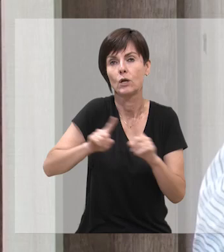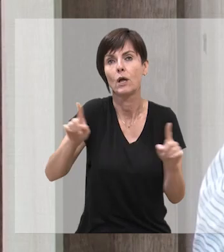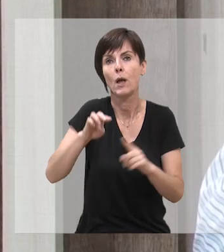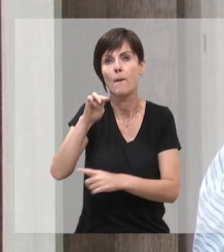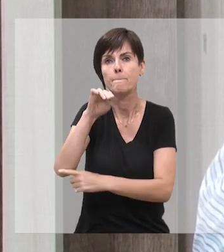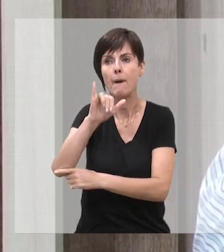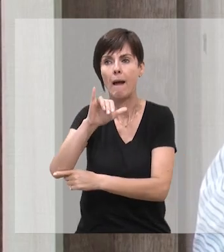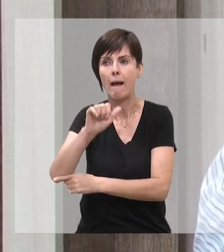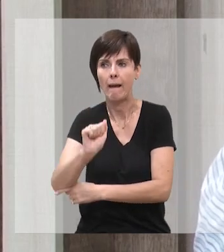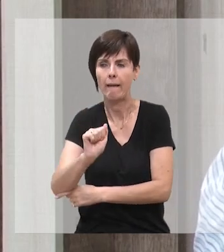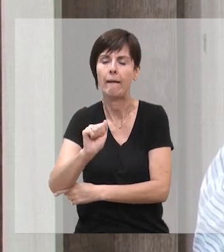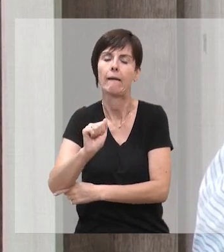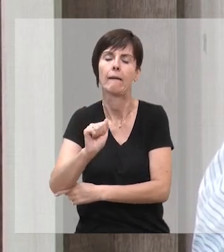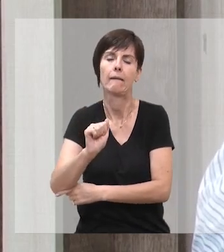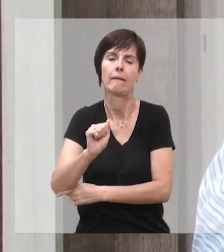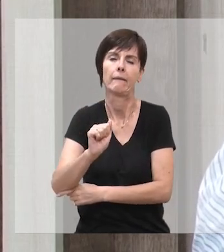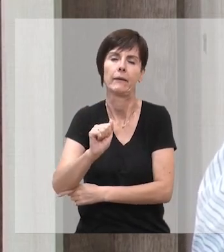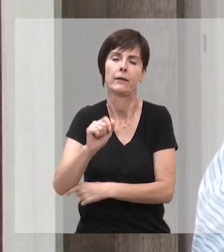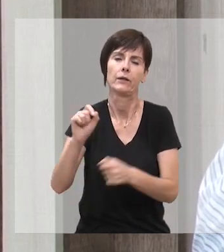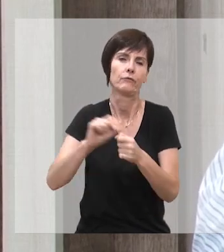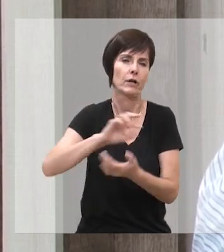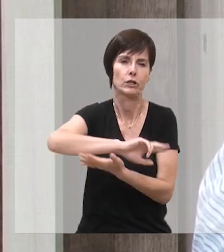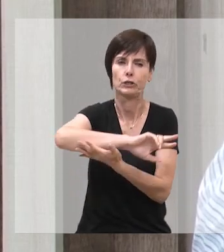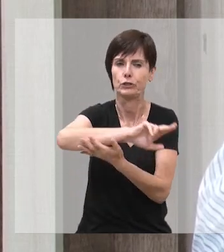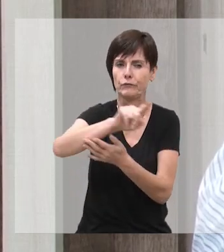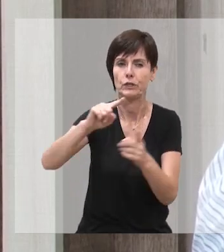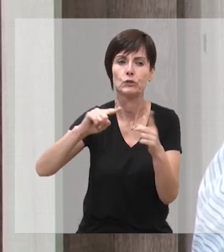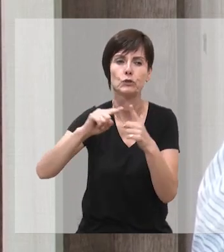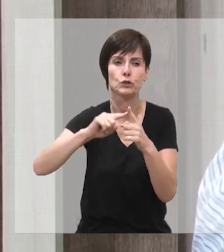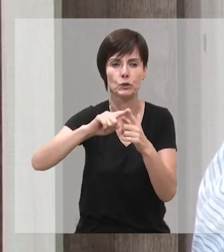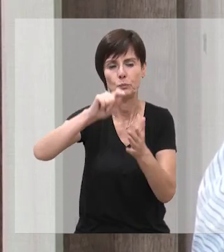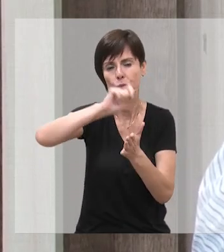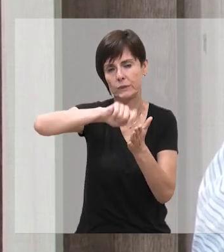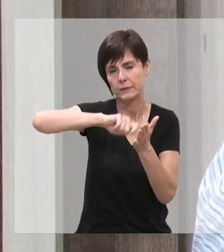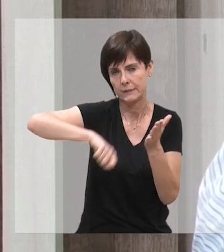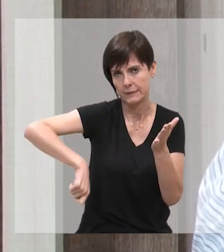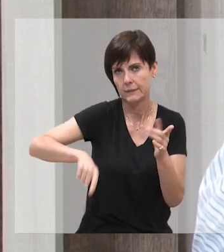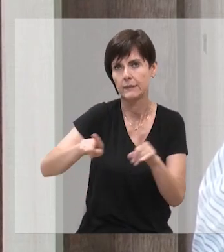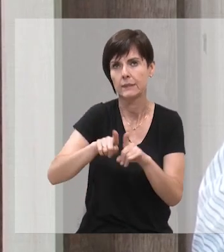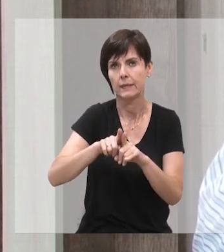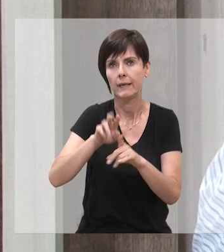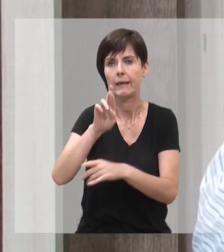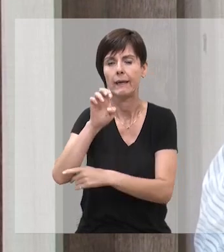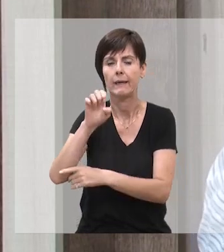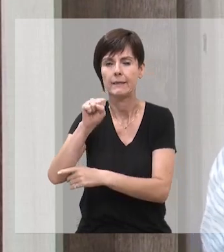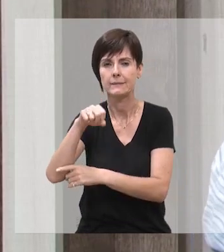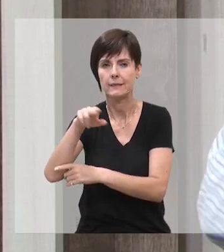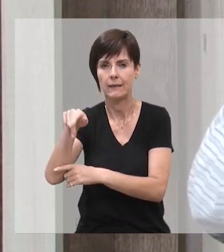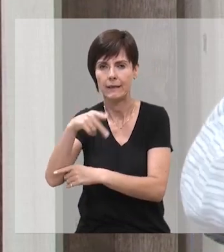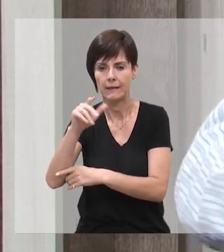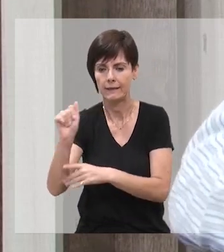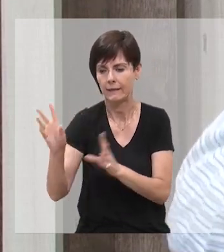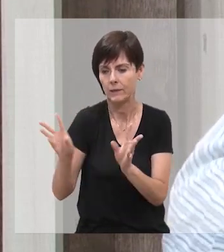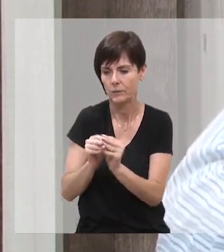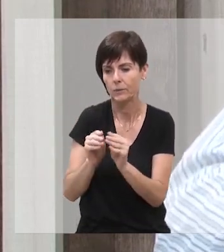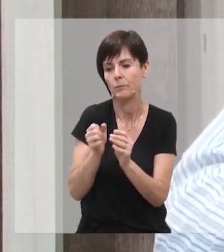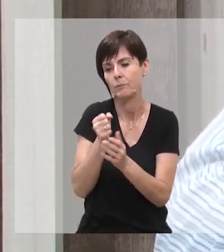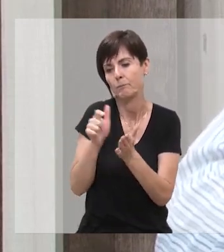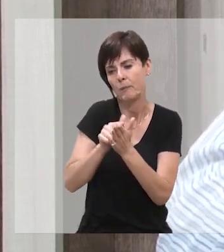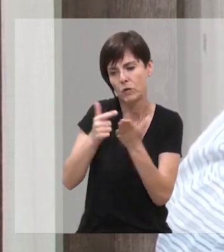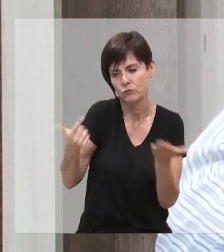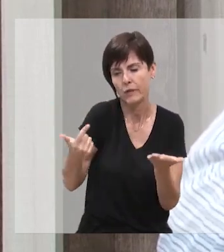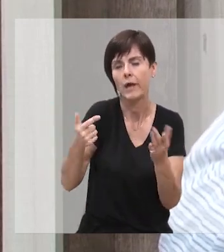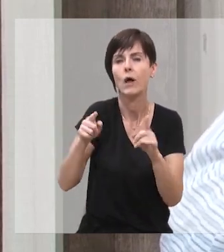contas. Por exemplo, a maia transita entre vários gêneros, enfim, e resenhas e por aí